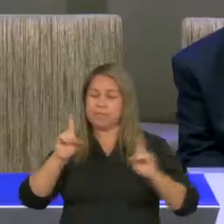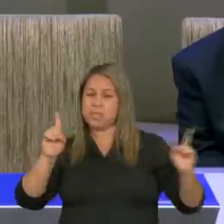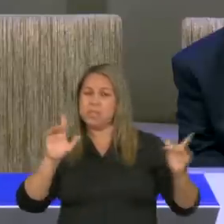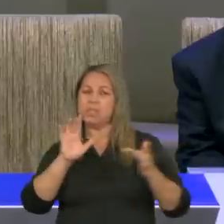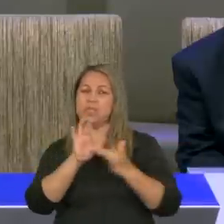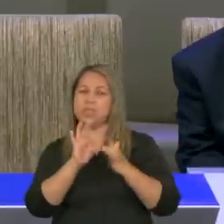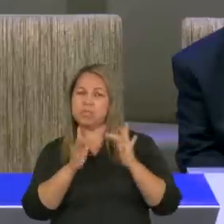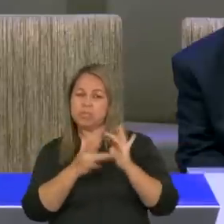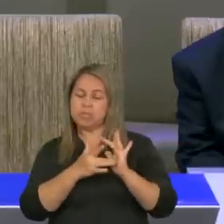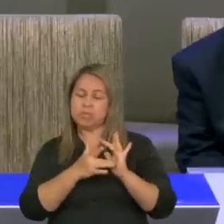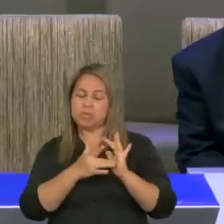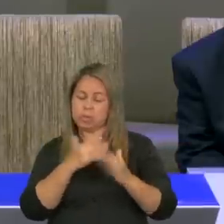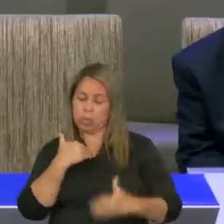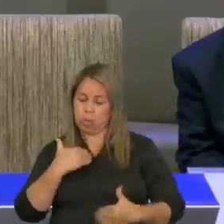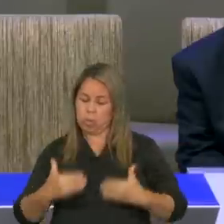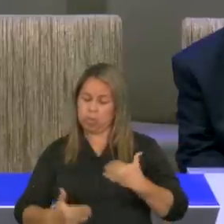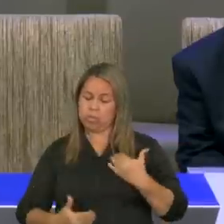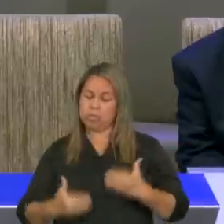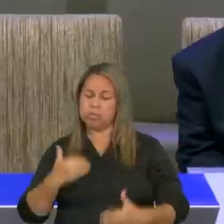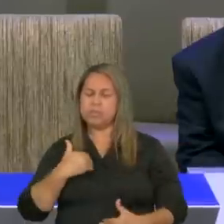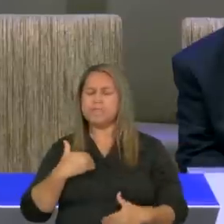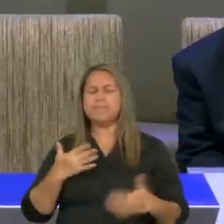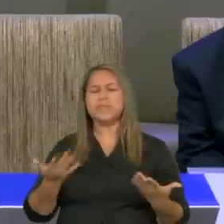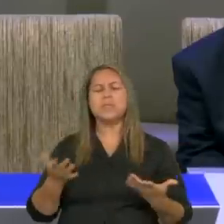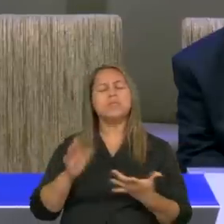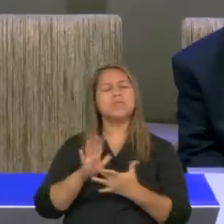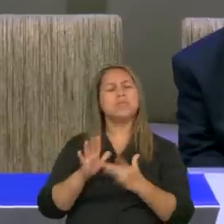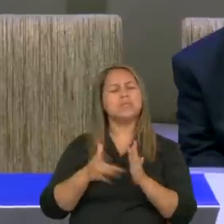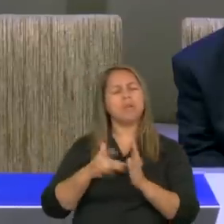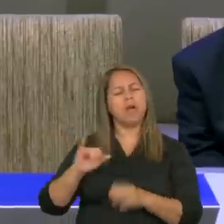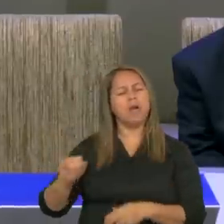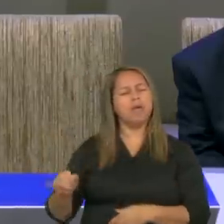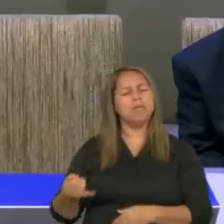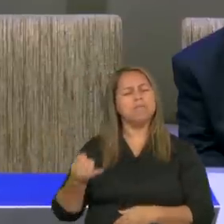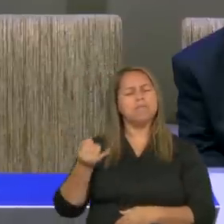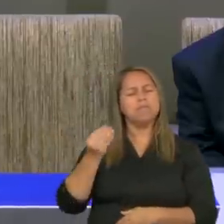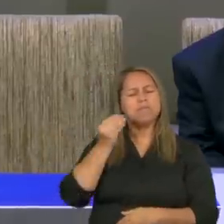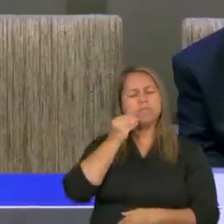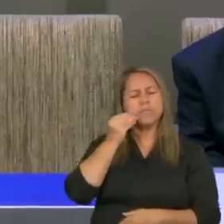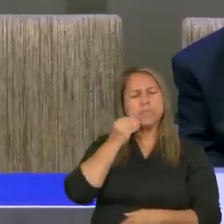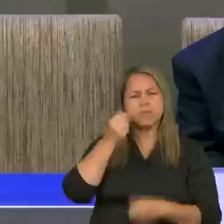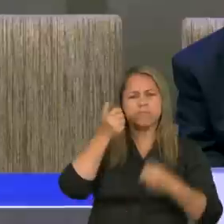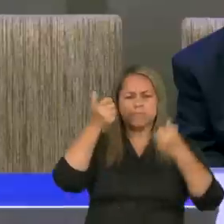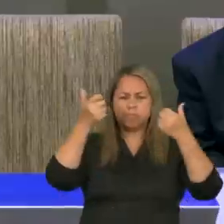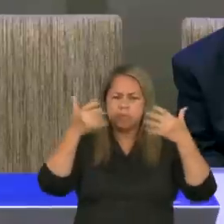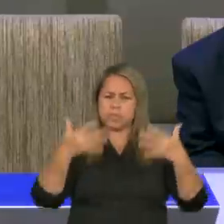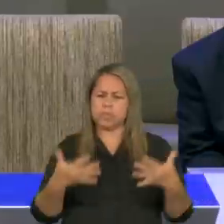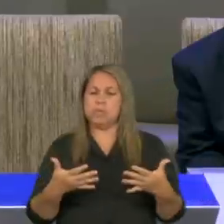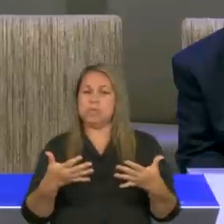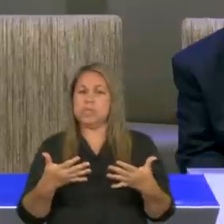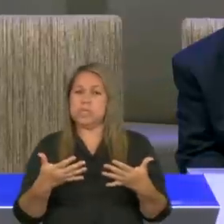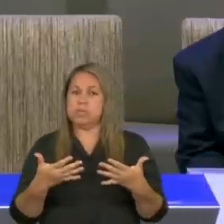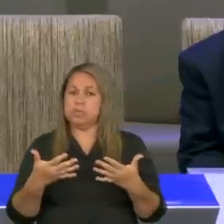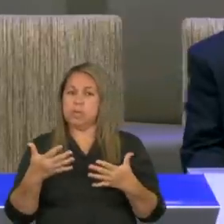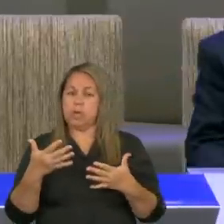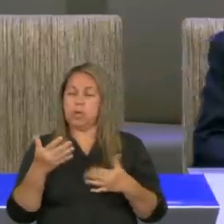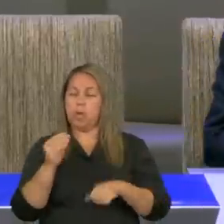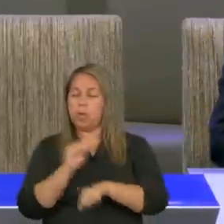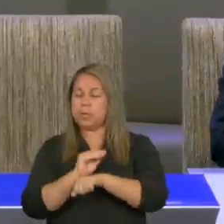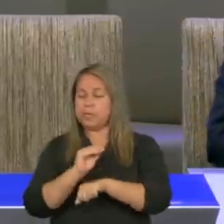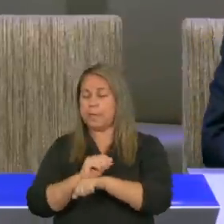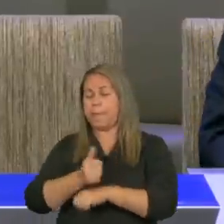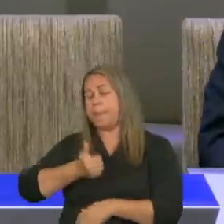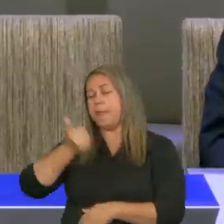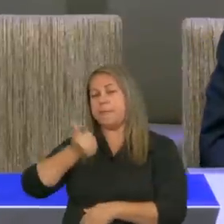aproveitando este momento, fala acerca deste cuidado. A primeira coisa que